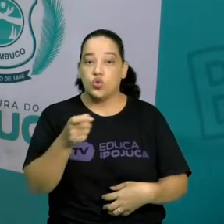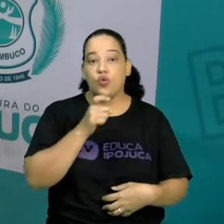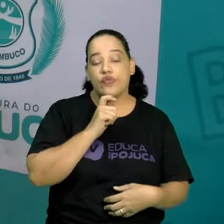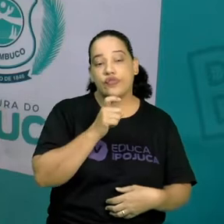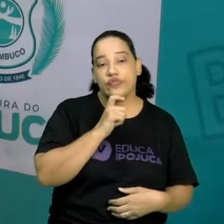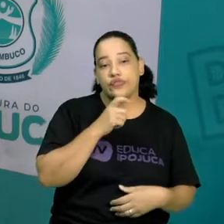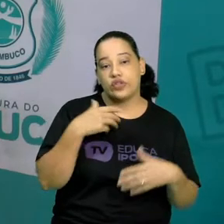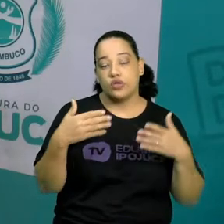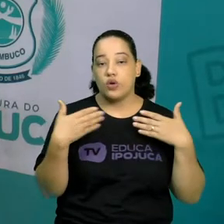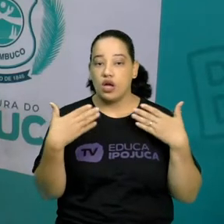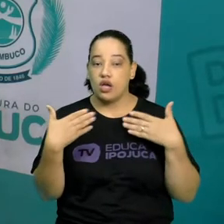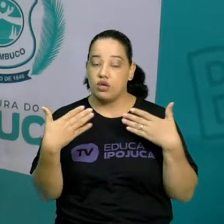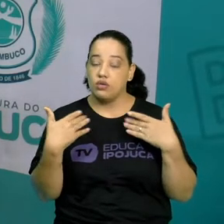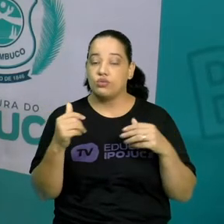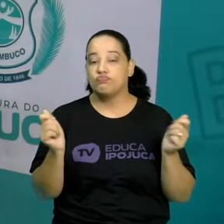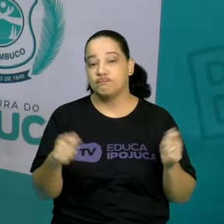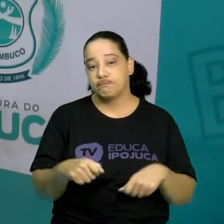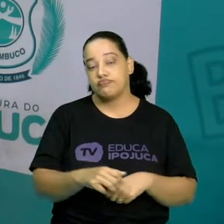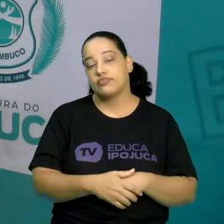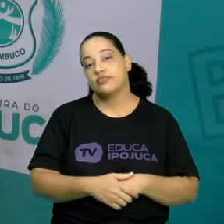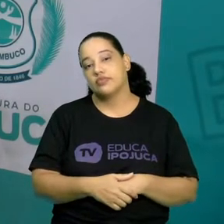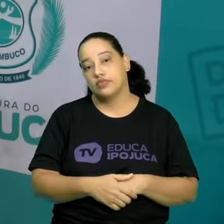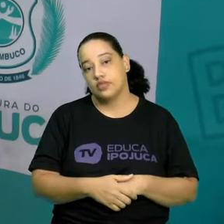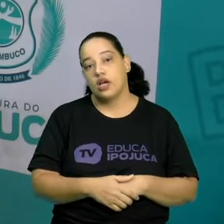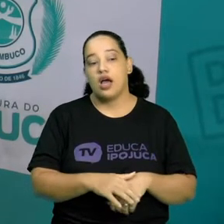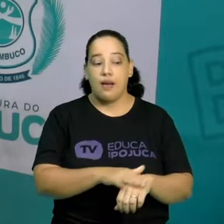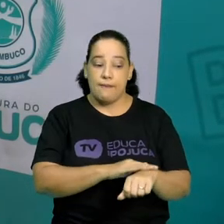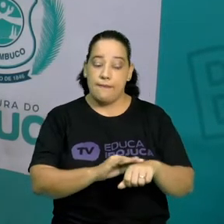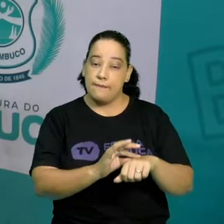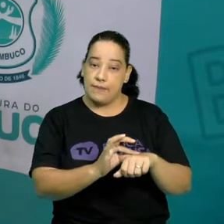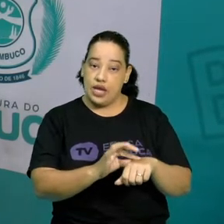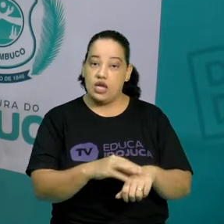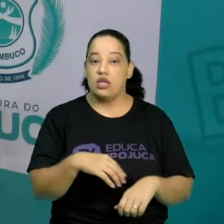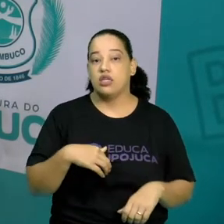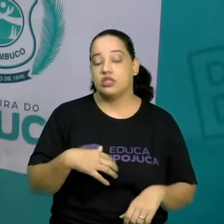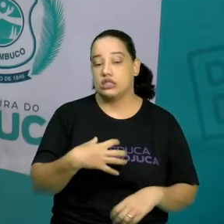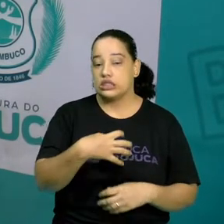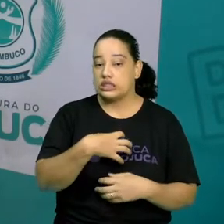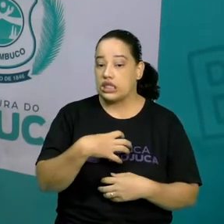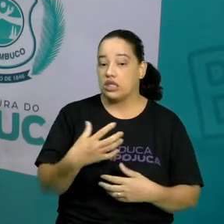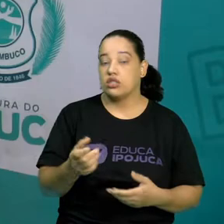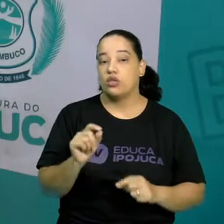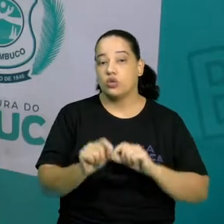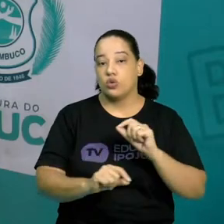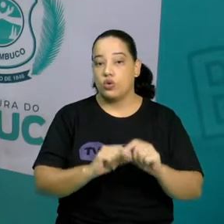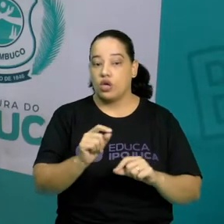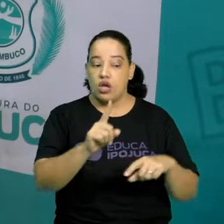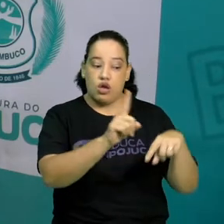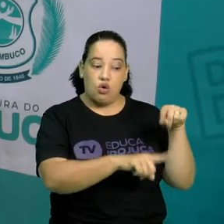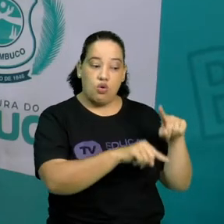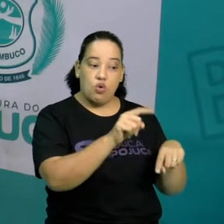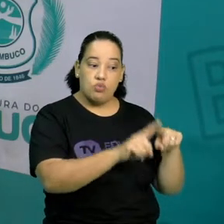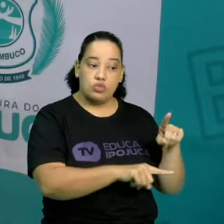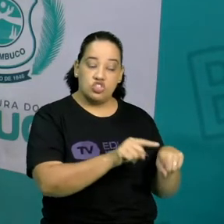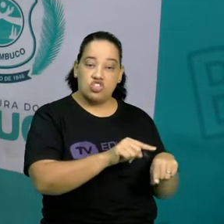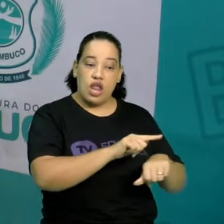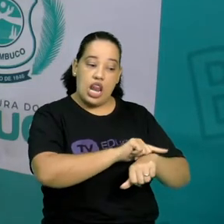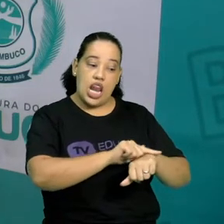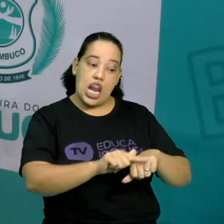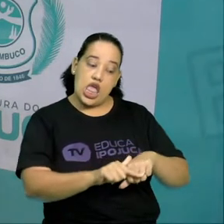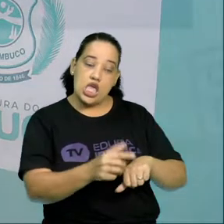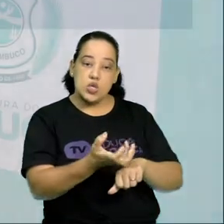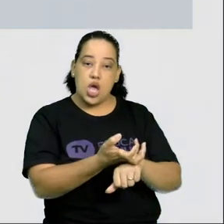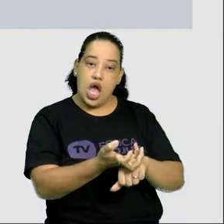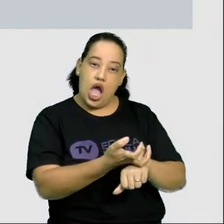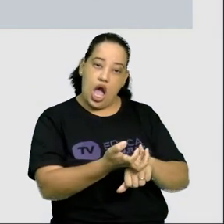e de calor. É pela pele que nós também sabemos se o objeto, ele é liso ou